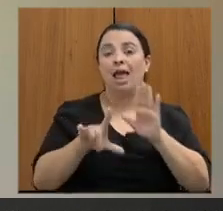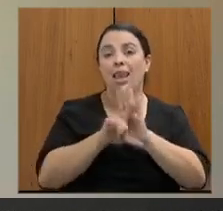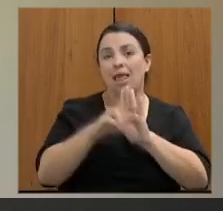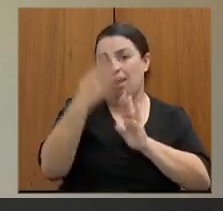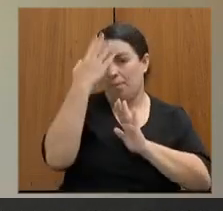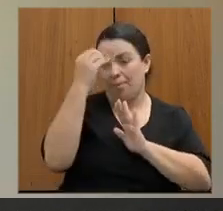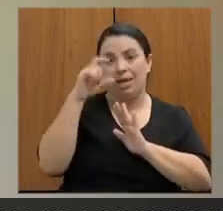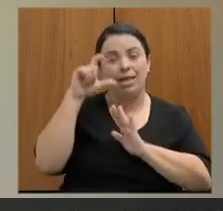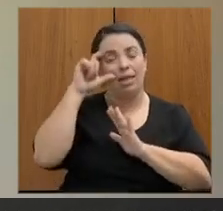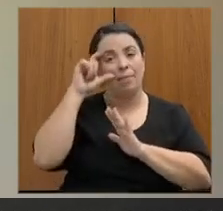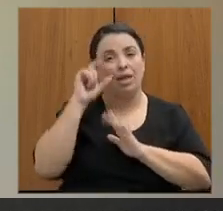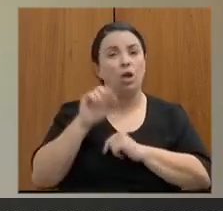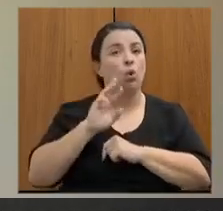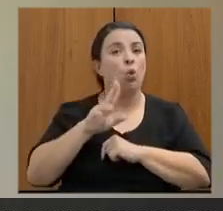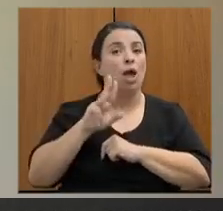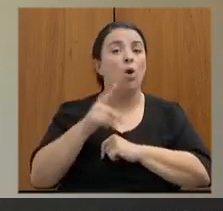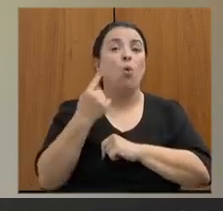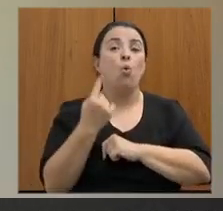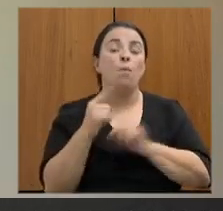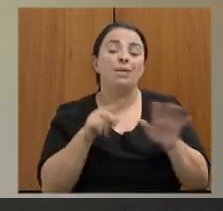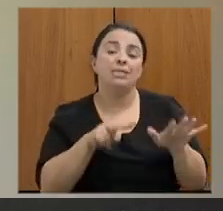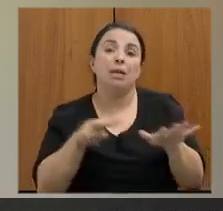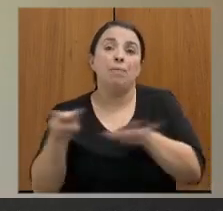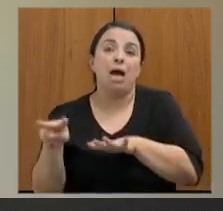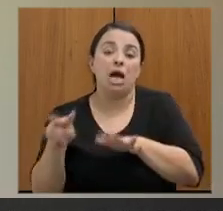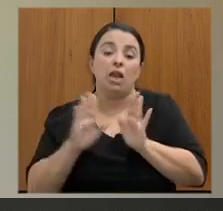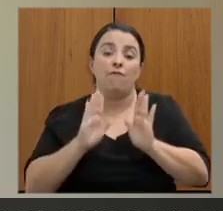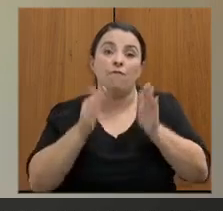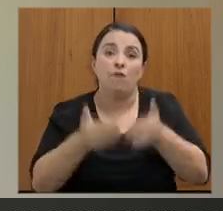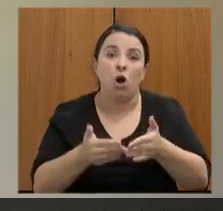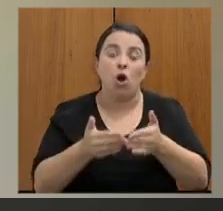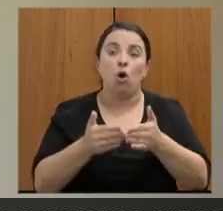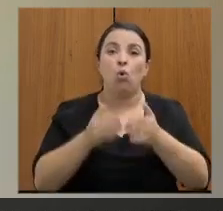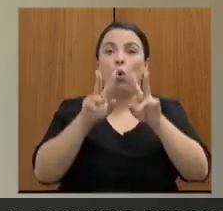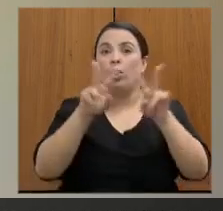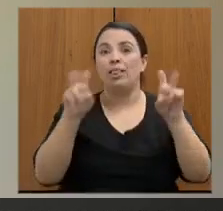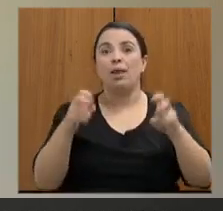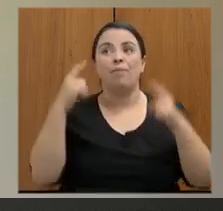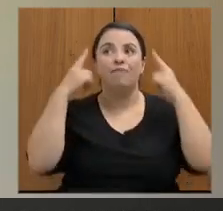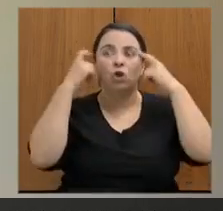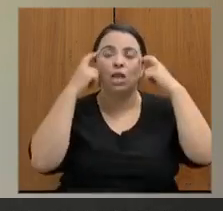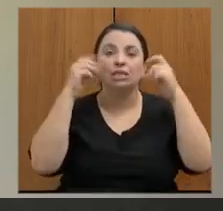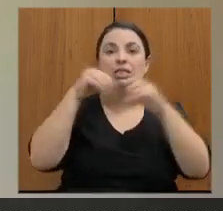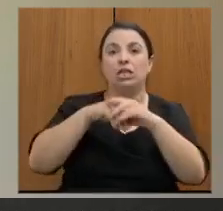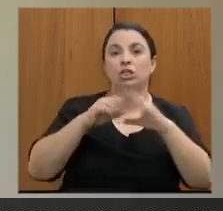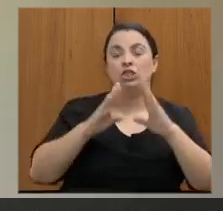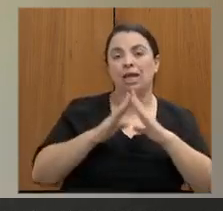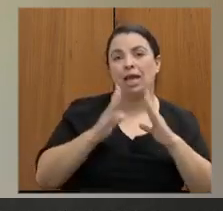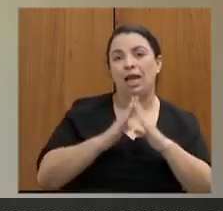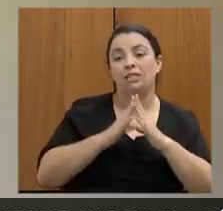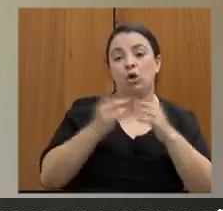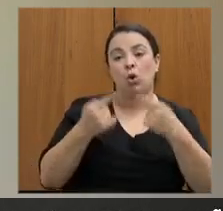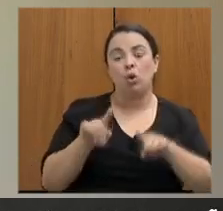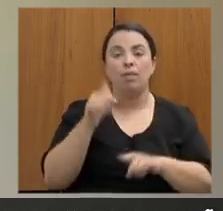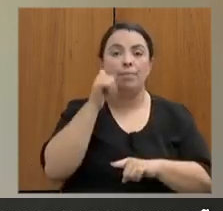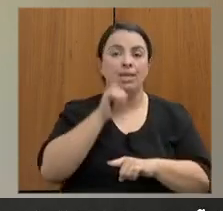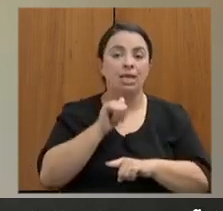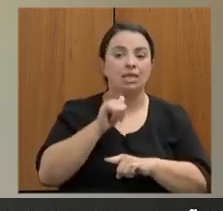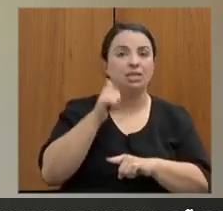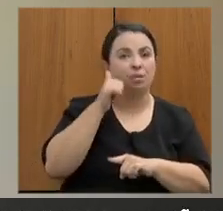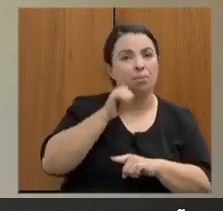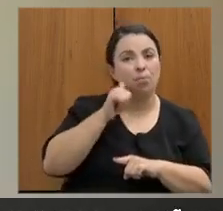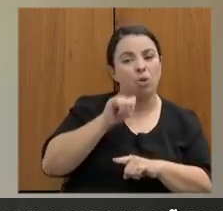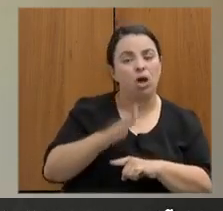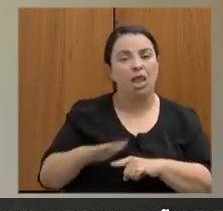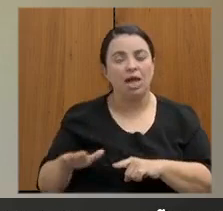semana específica para trabalhar violência doméstica e familiar contra meninas e mulheres nós estamos falando de uma